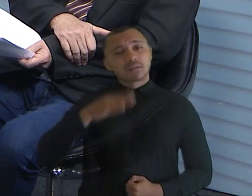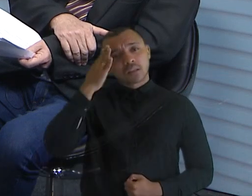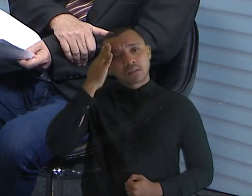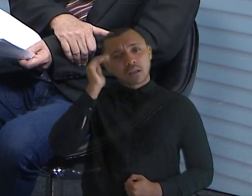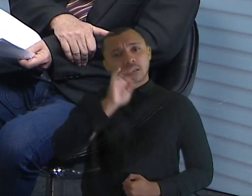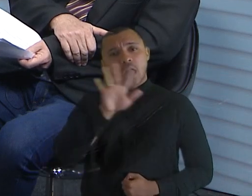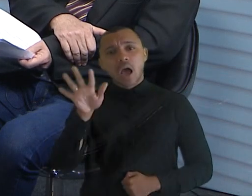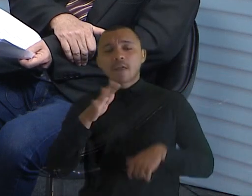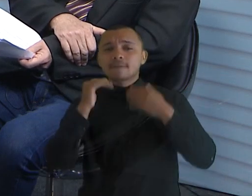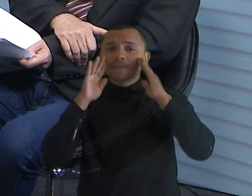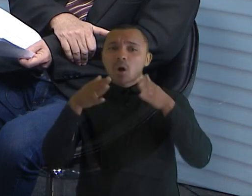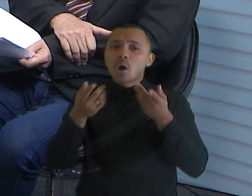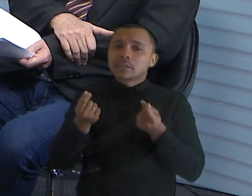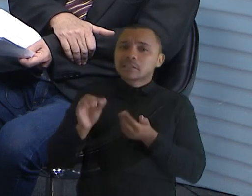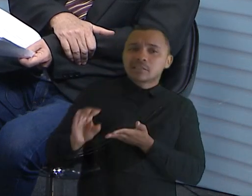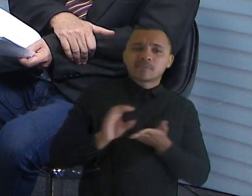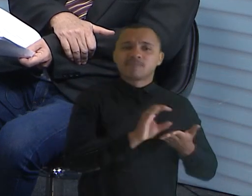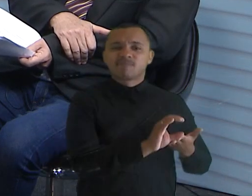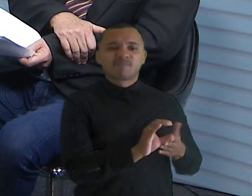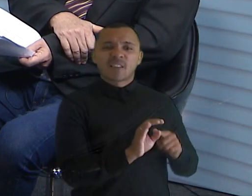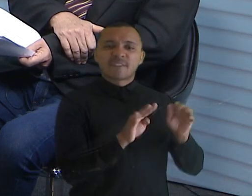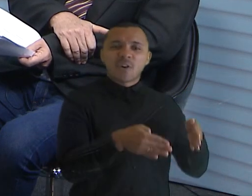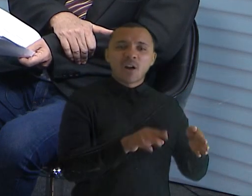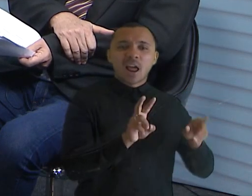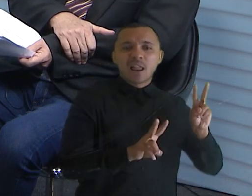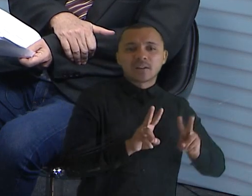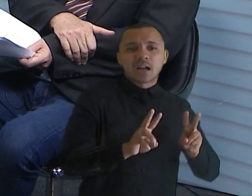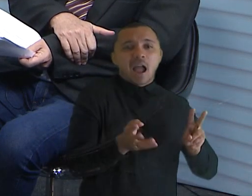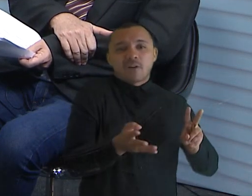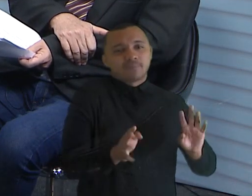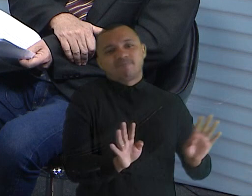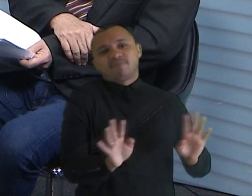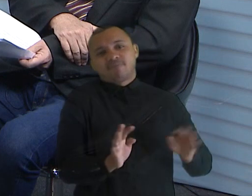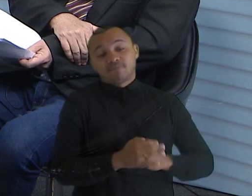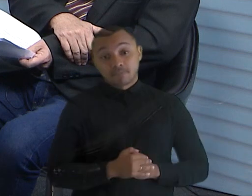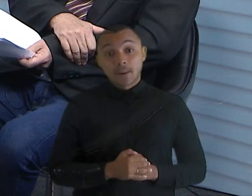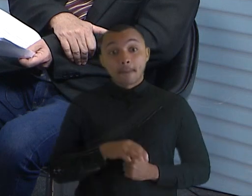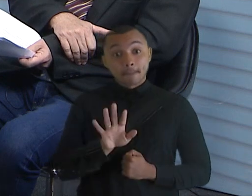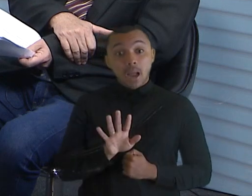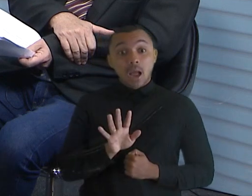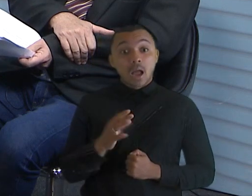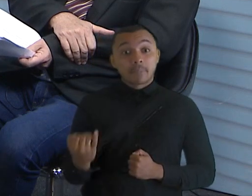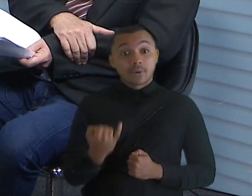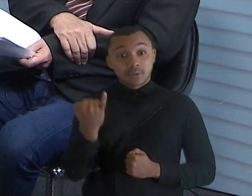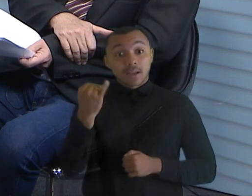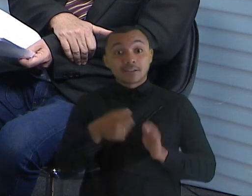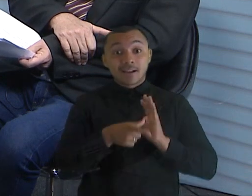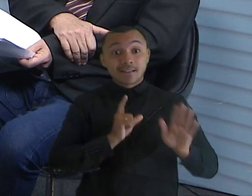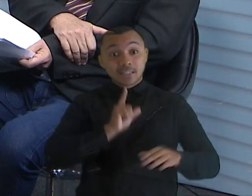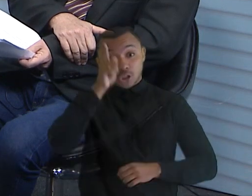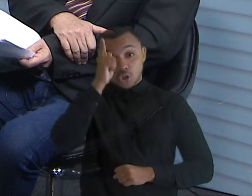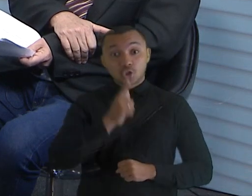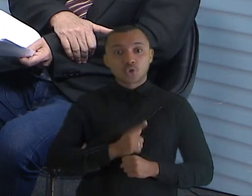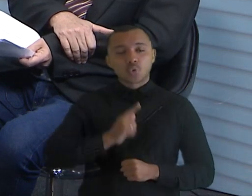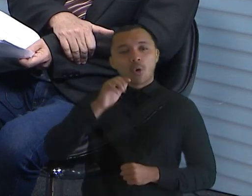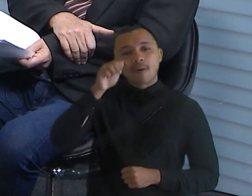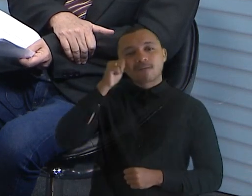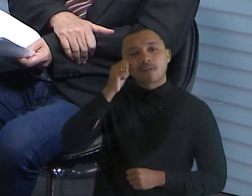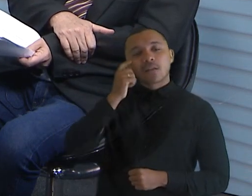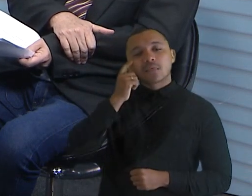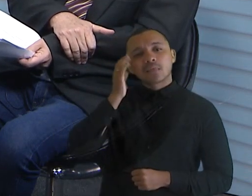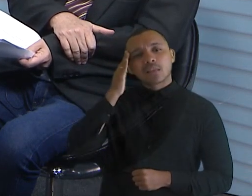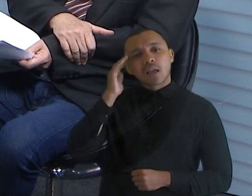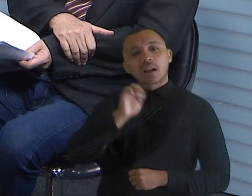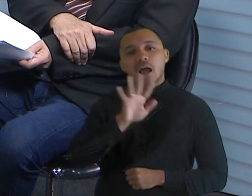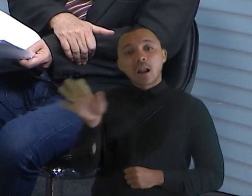observou e preferiu não investir nesse aspecto. Mas cabe ao gestor municipal avaliar junto com a população se ele deve fazer ou não